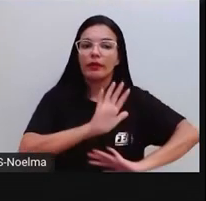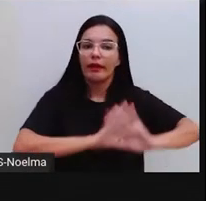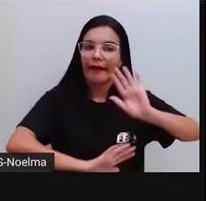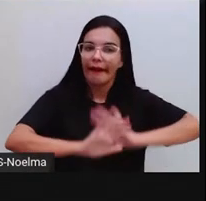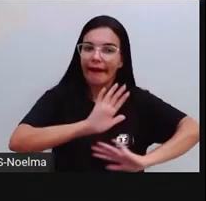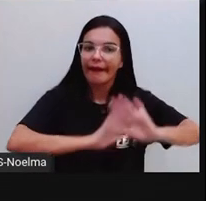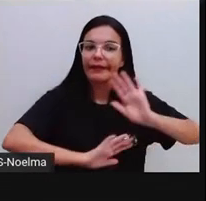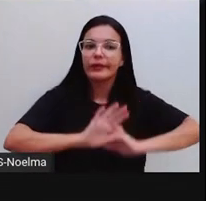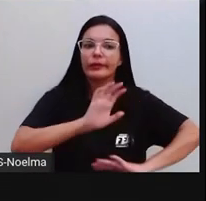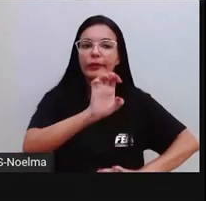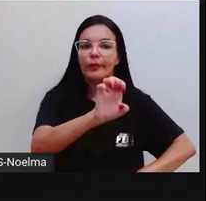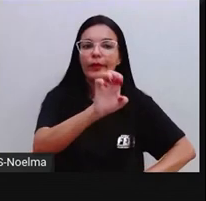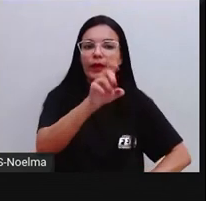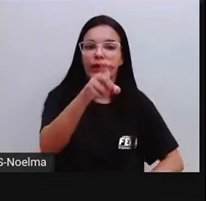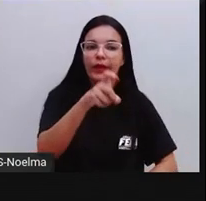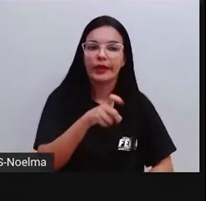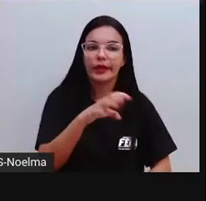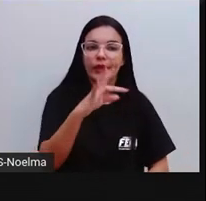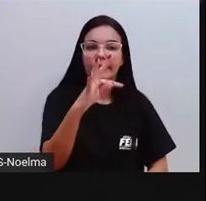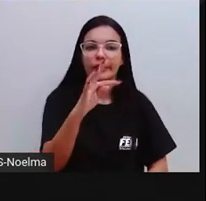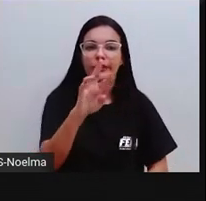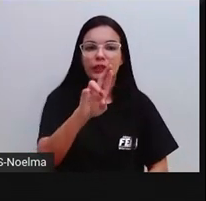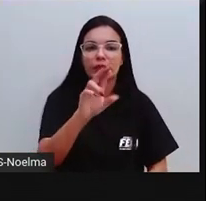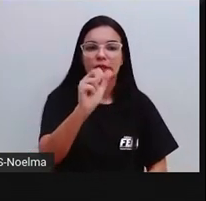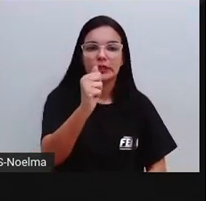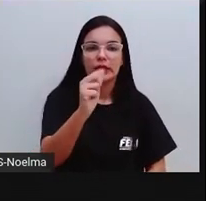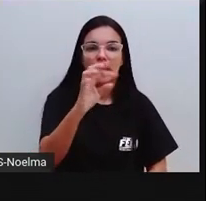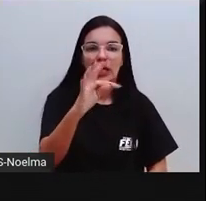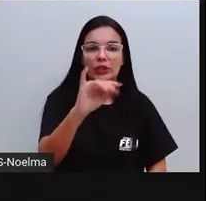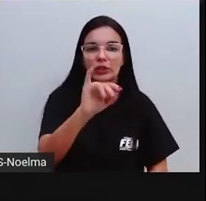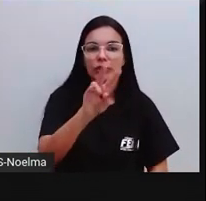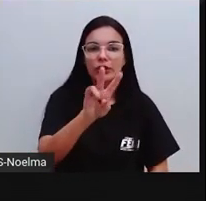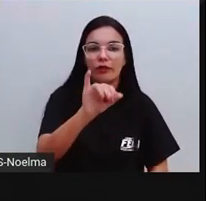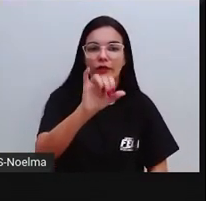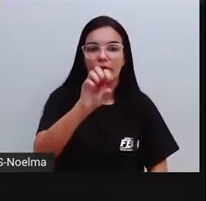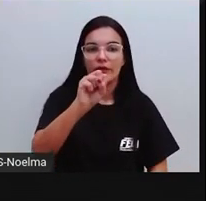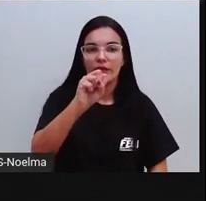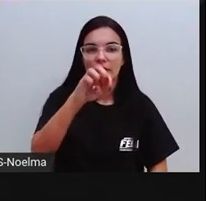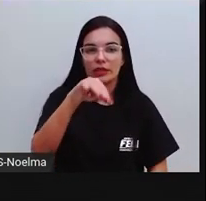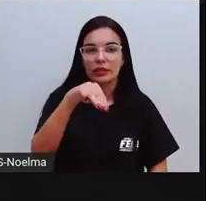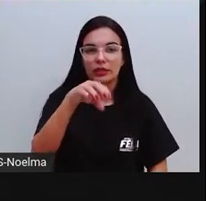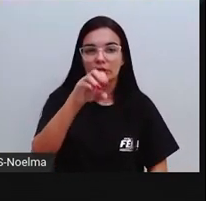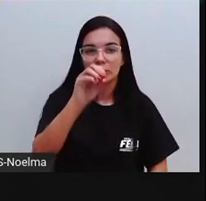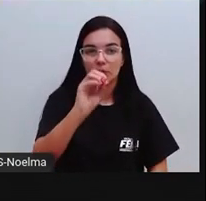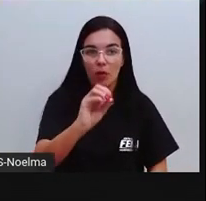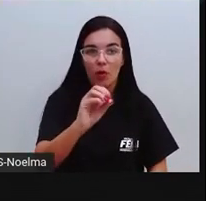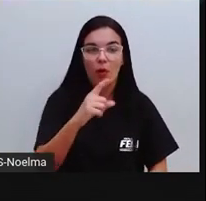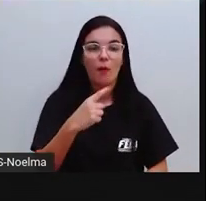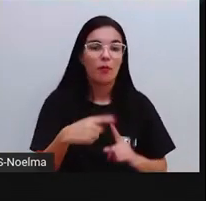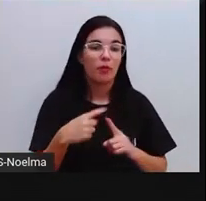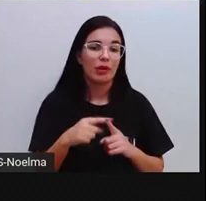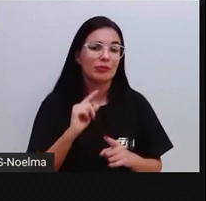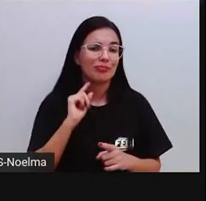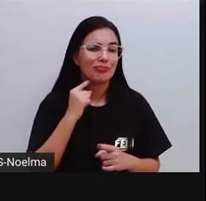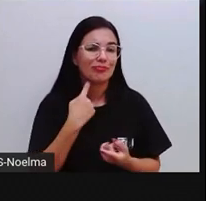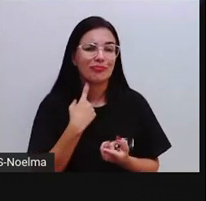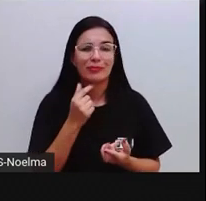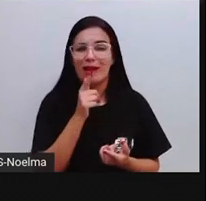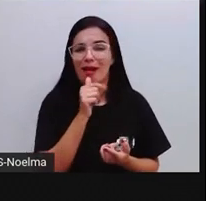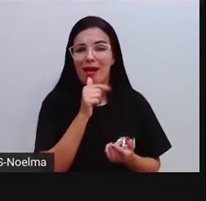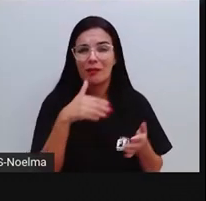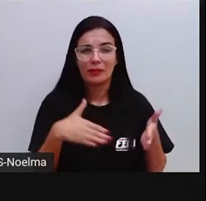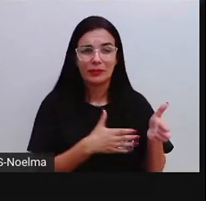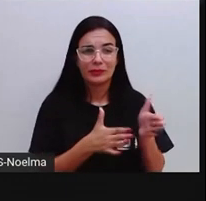a gente também precisa pensar que a gente tem que ter essa responsabilidade com o ambiente, porque contaminou a água de rio, matou